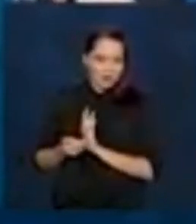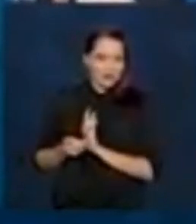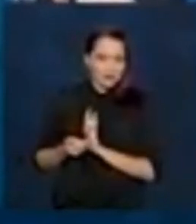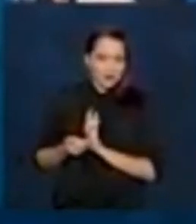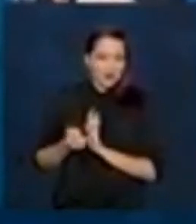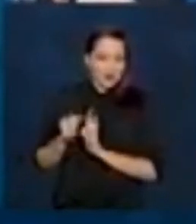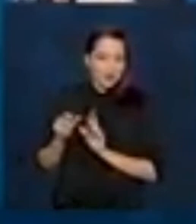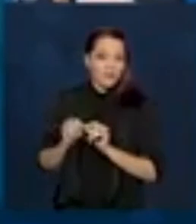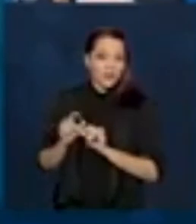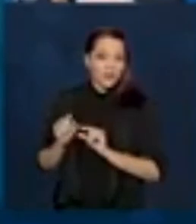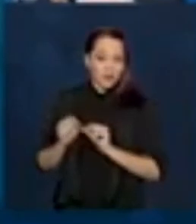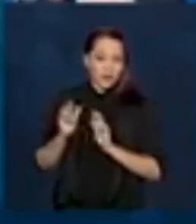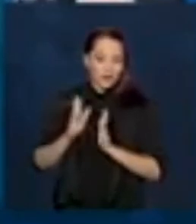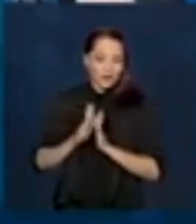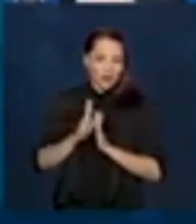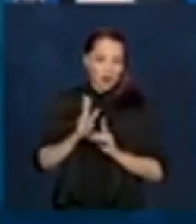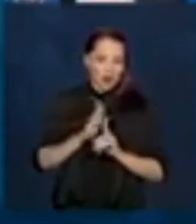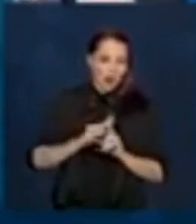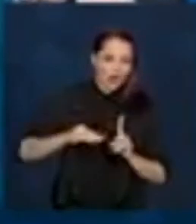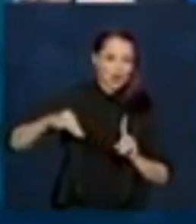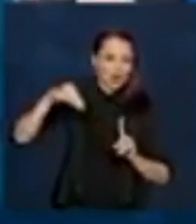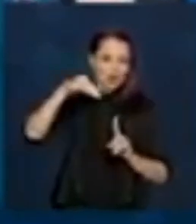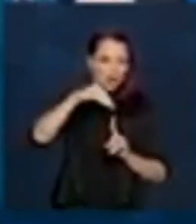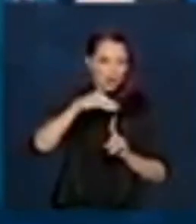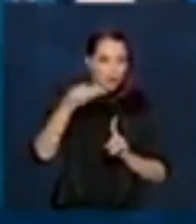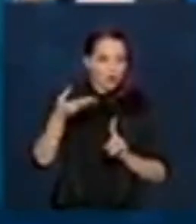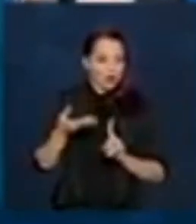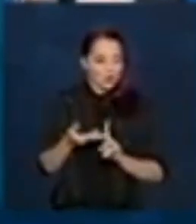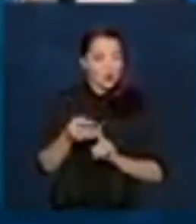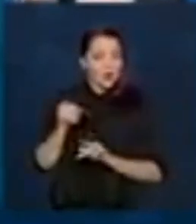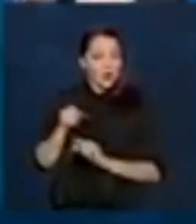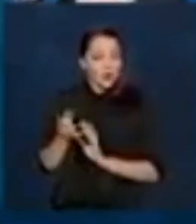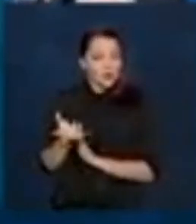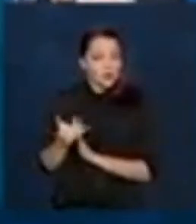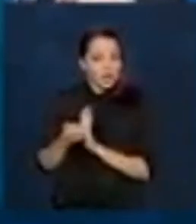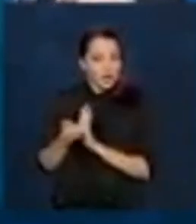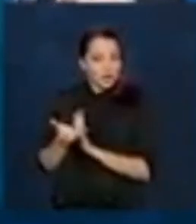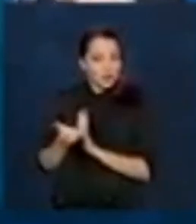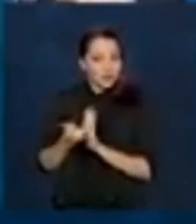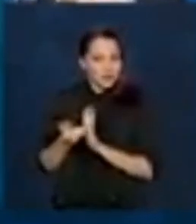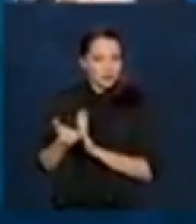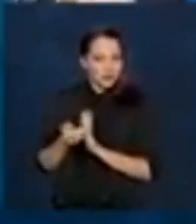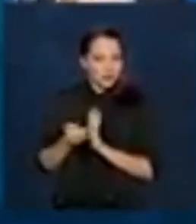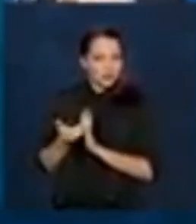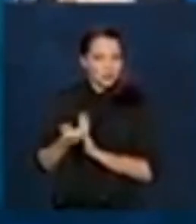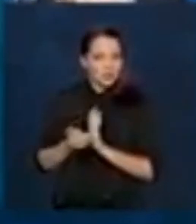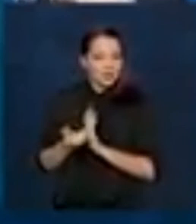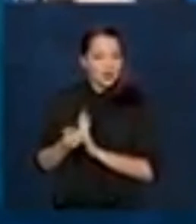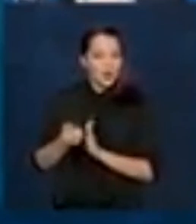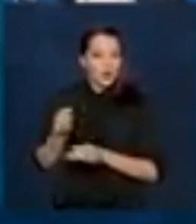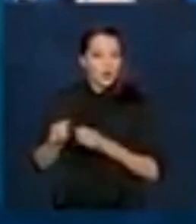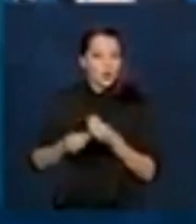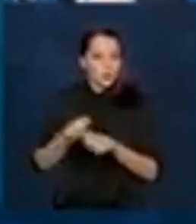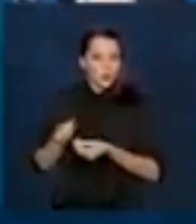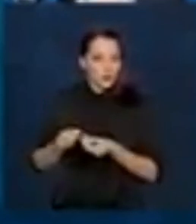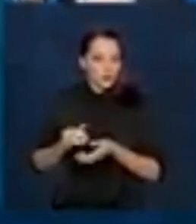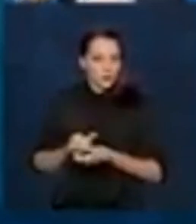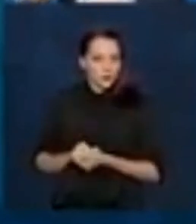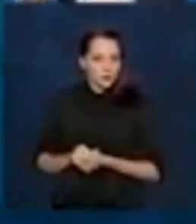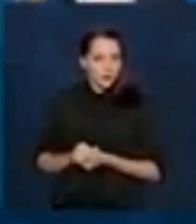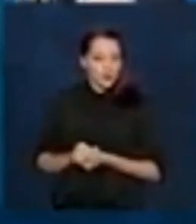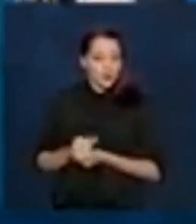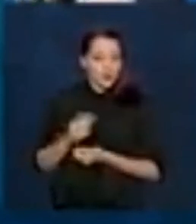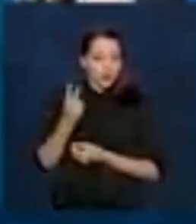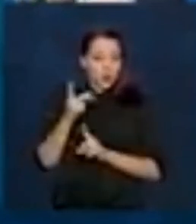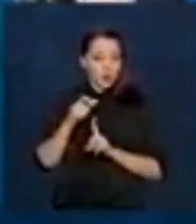nós fizemos um calendário onde os saques serão feitos de